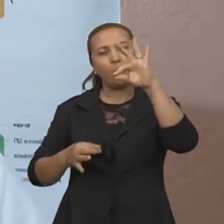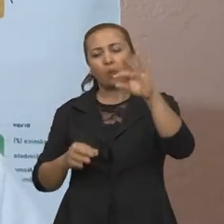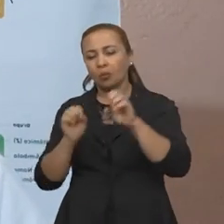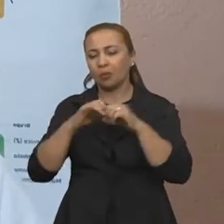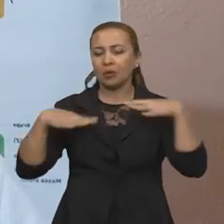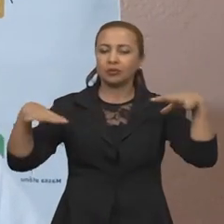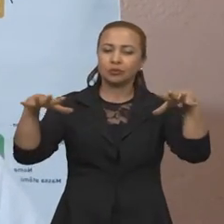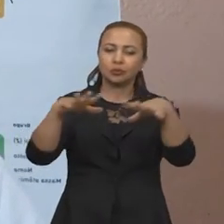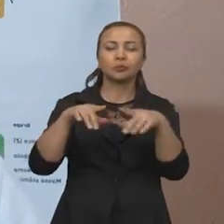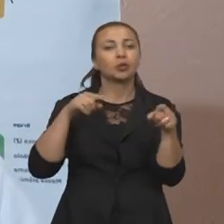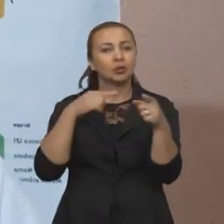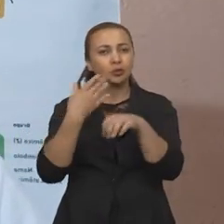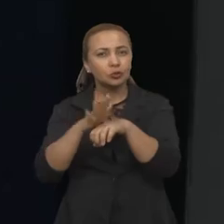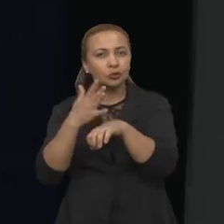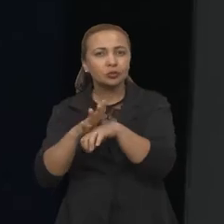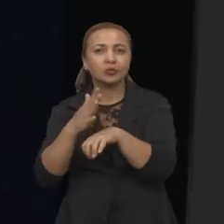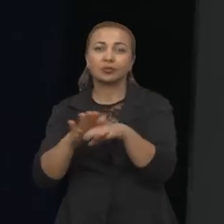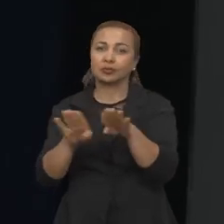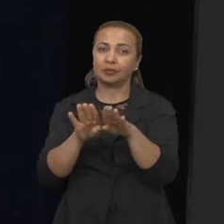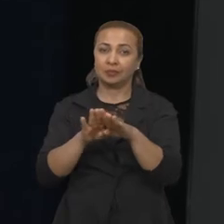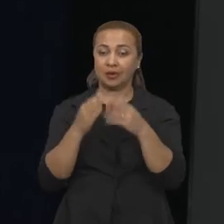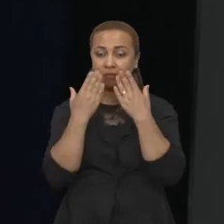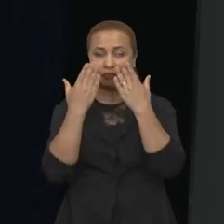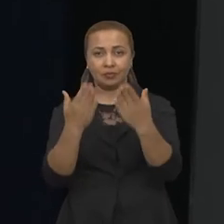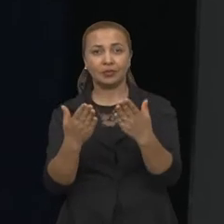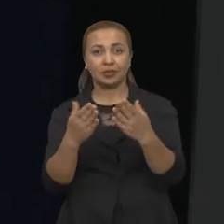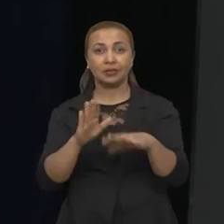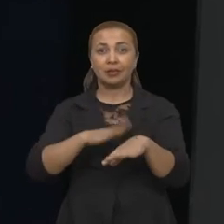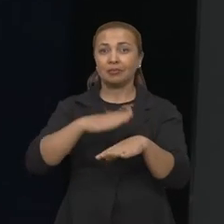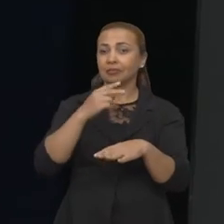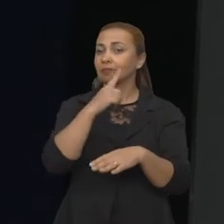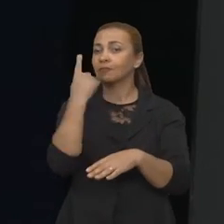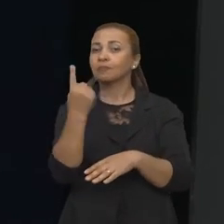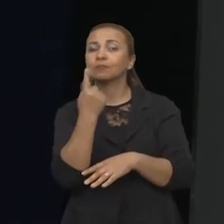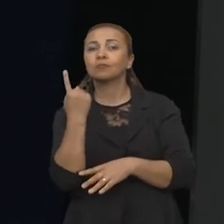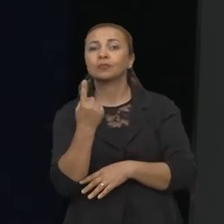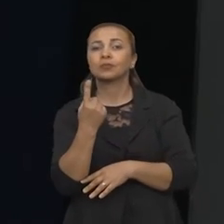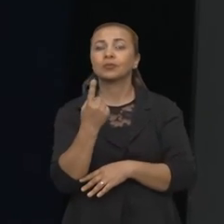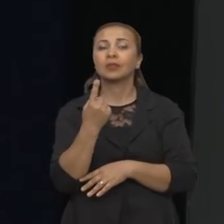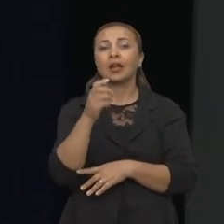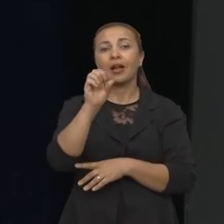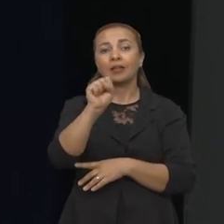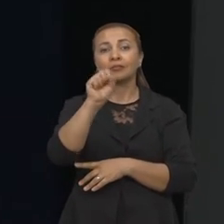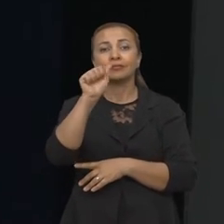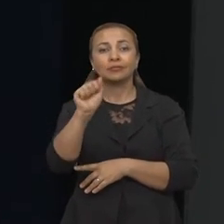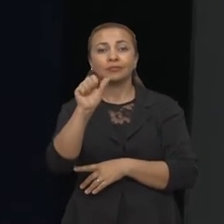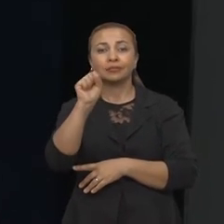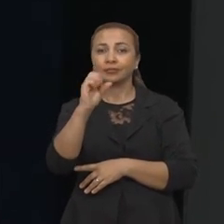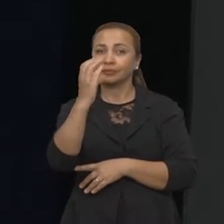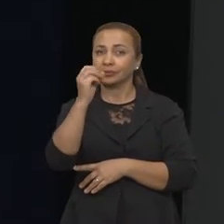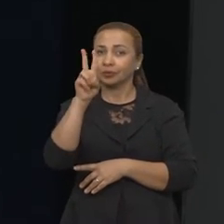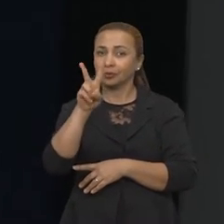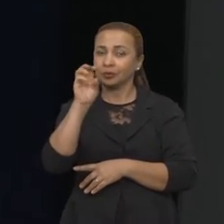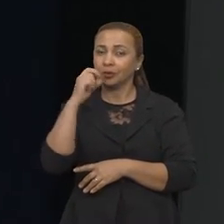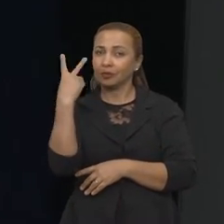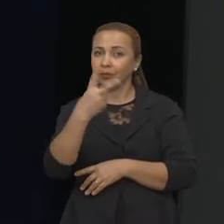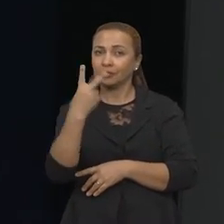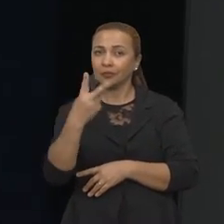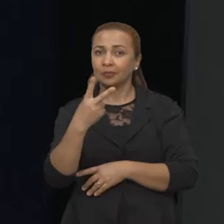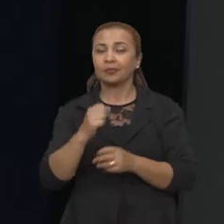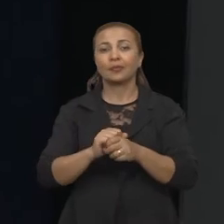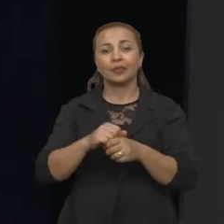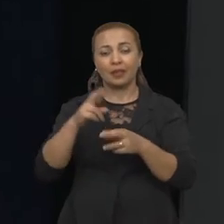pandemia, de testá-las também, frente a uma das principais proteases da SARS-CoV-2, que é a protease M-PRO.